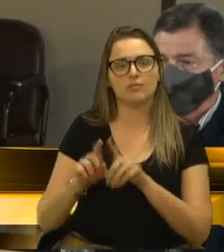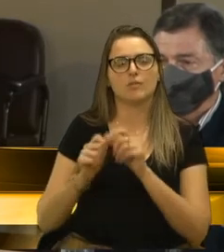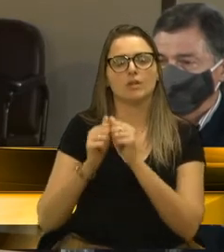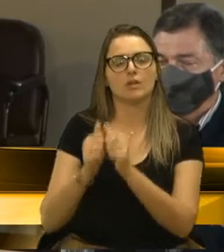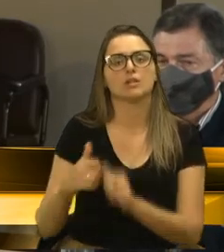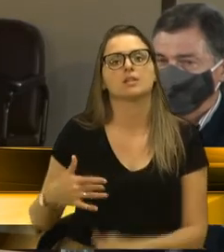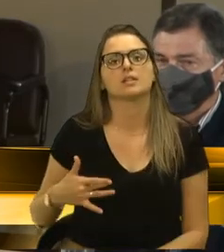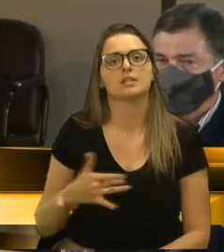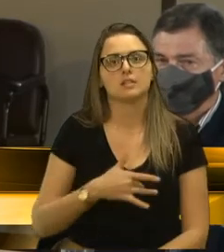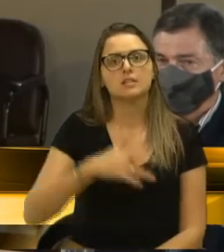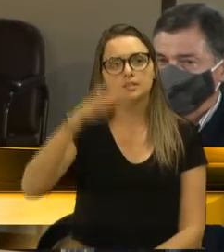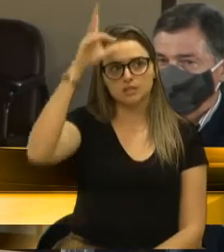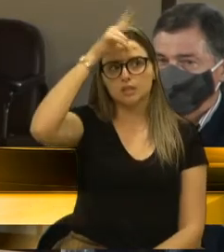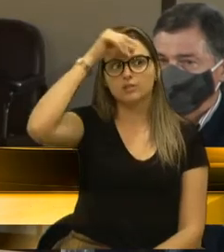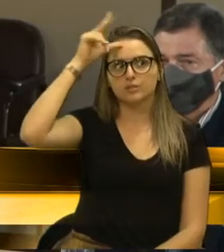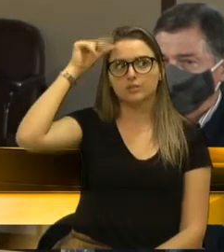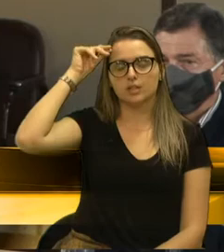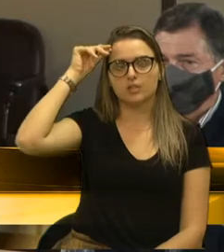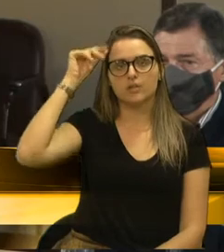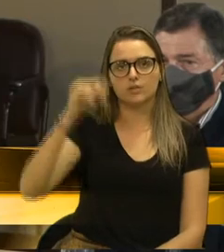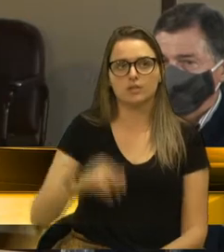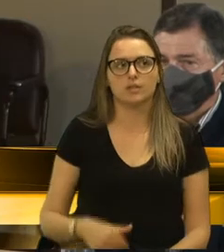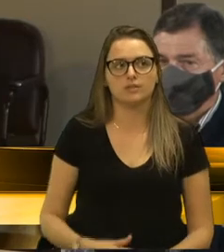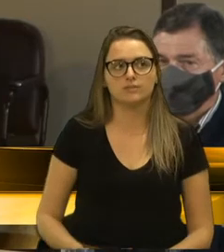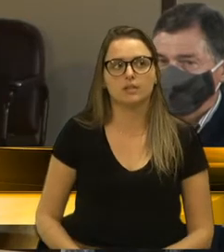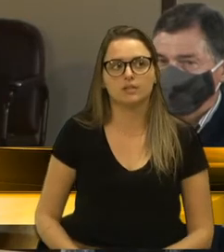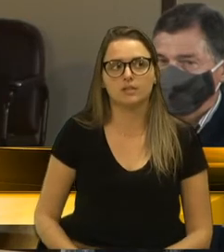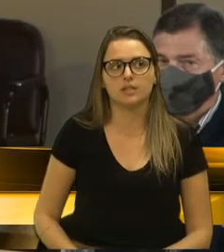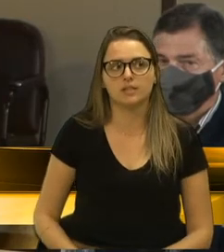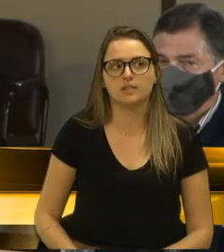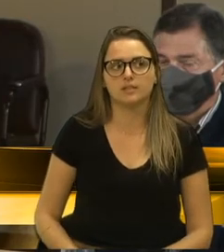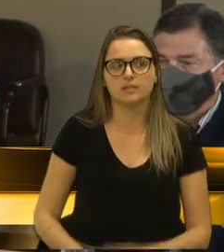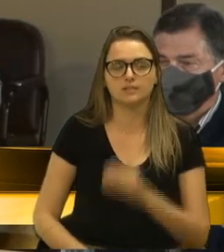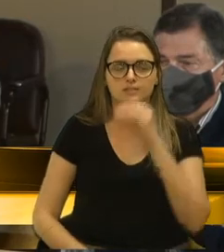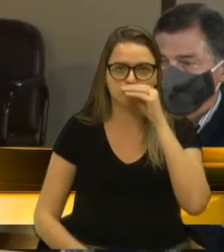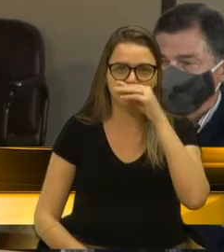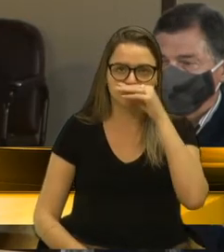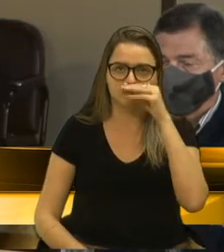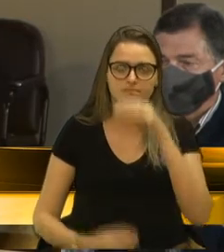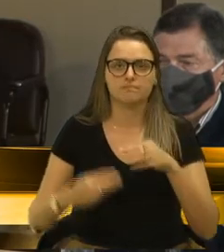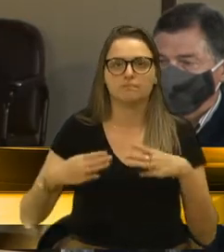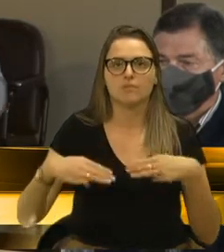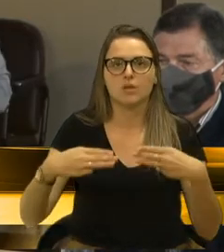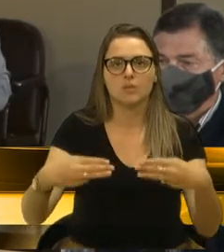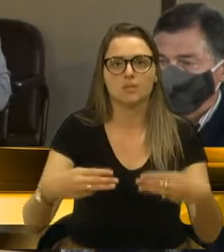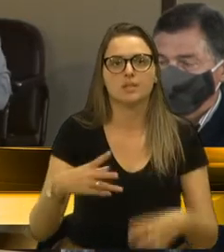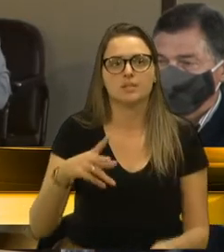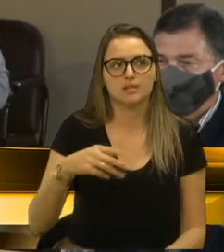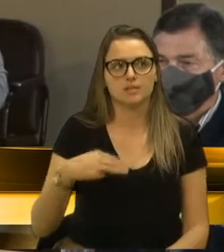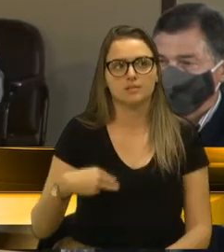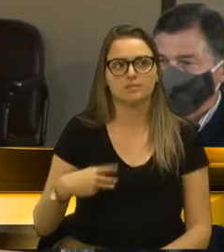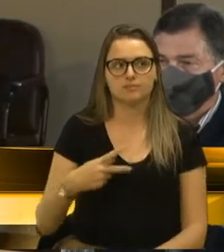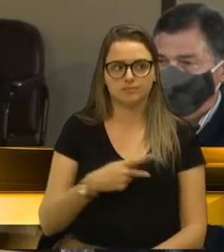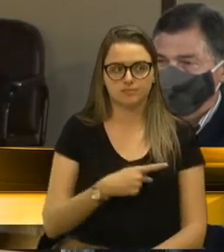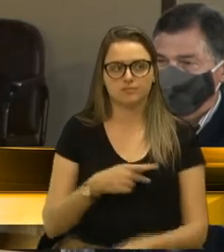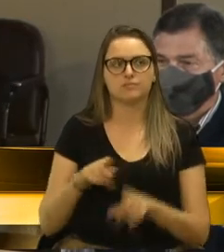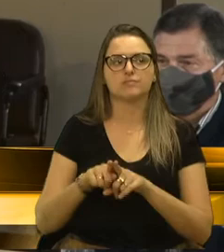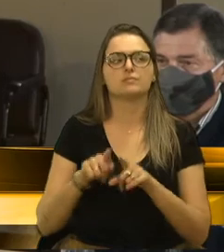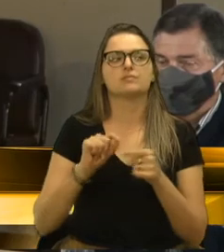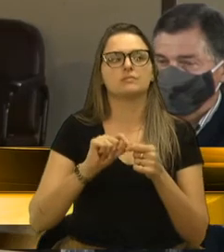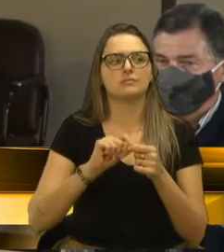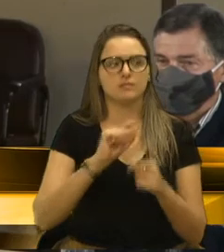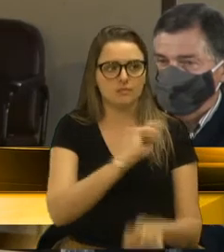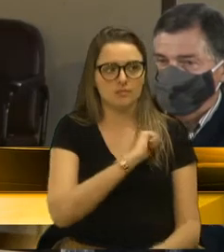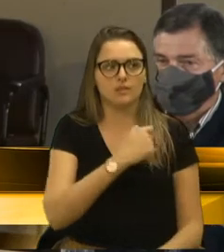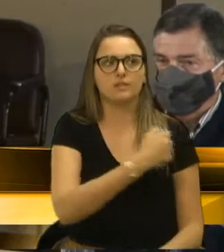e dar no que dá. O Ministério Público está fazendo o seu papel de fiscalizar.